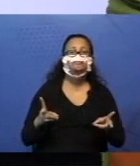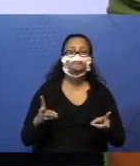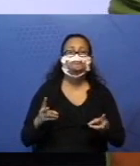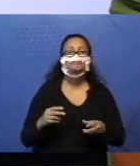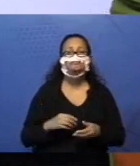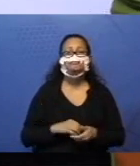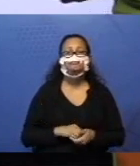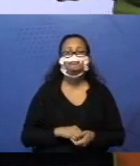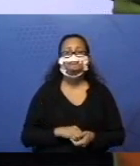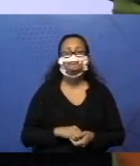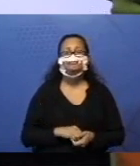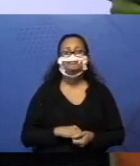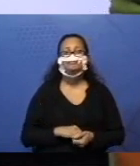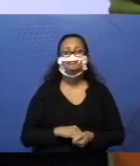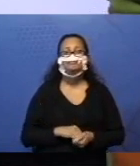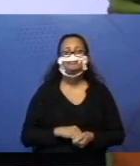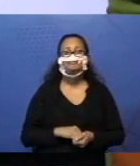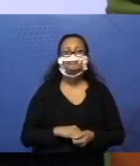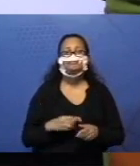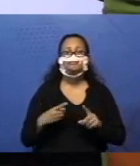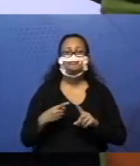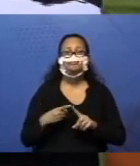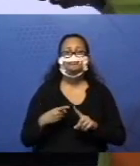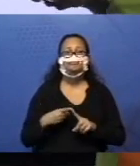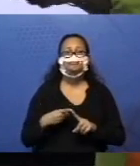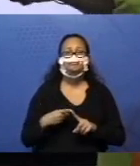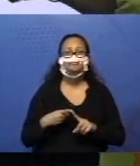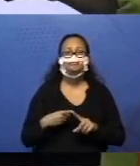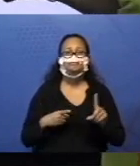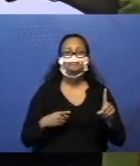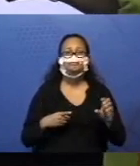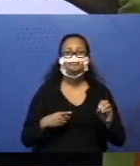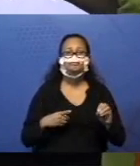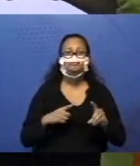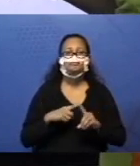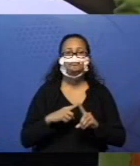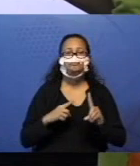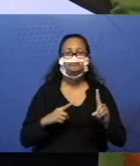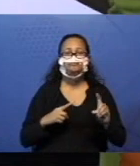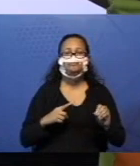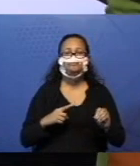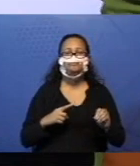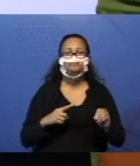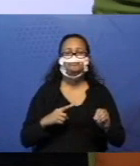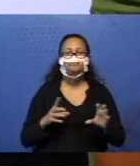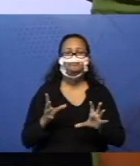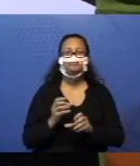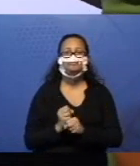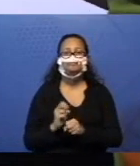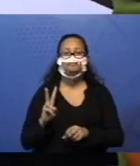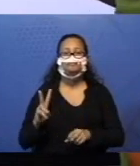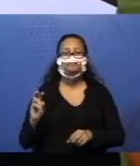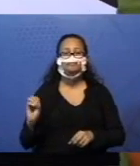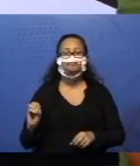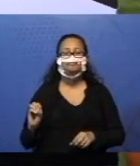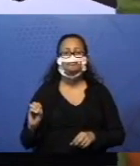aí e colocando. Primeira maneira. Dez mais dez. Não dá vinte? Certinho.